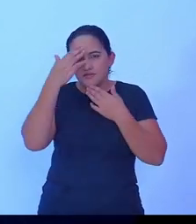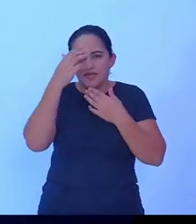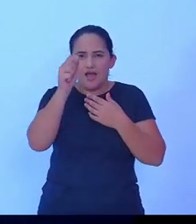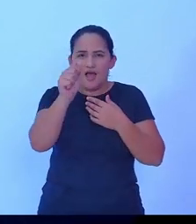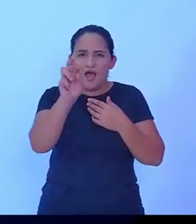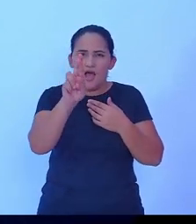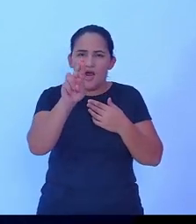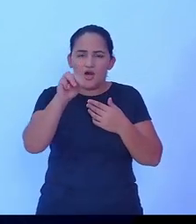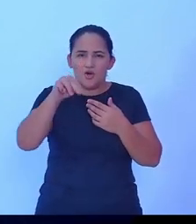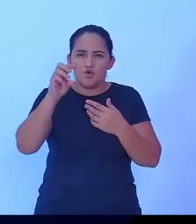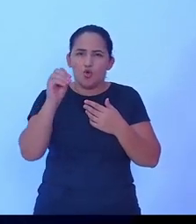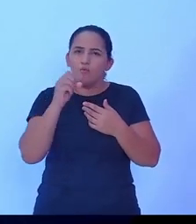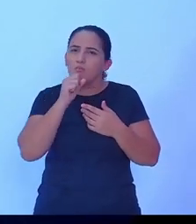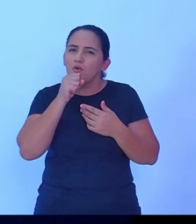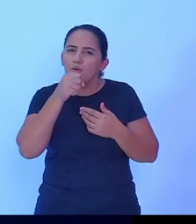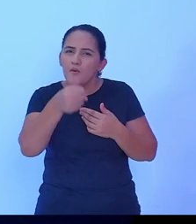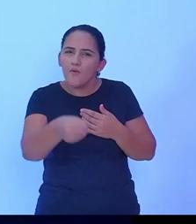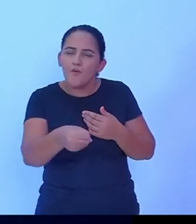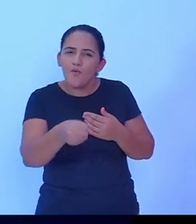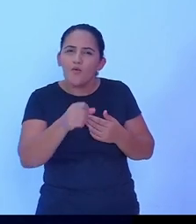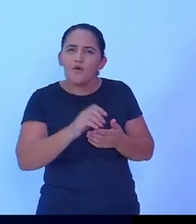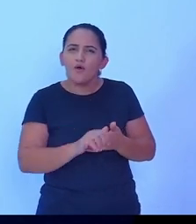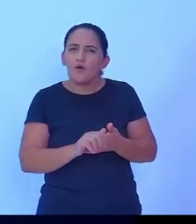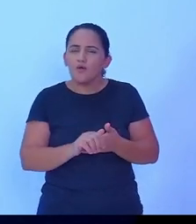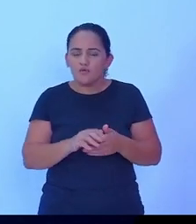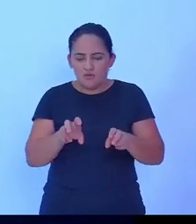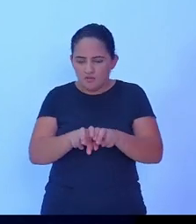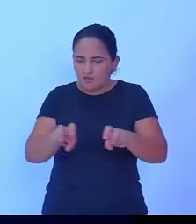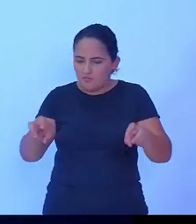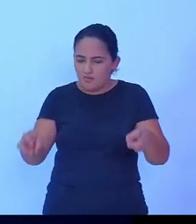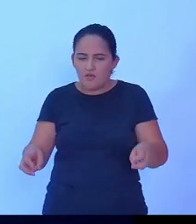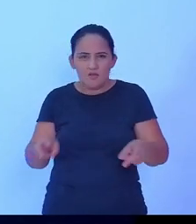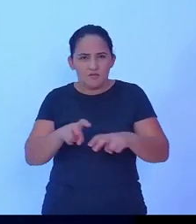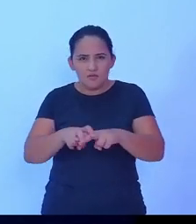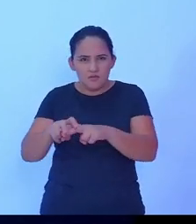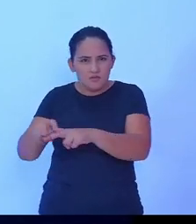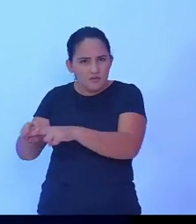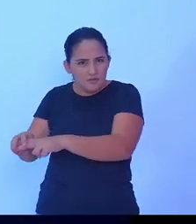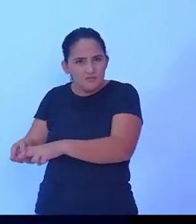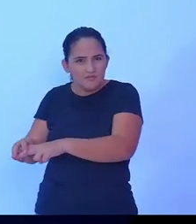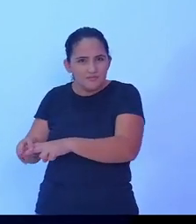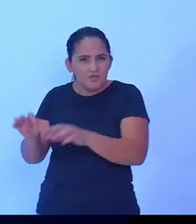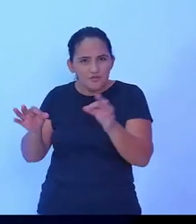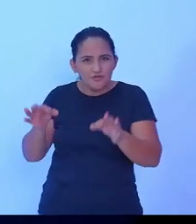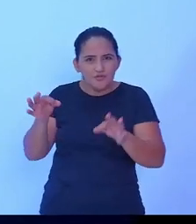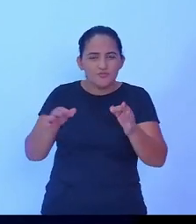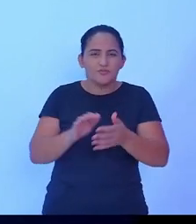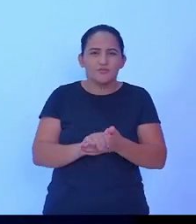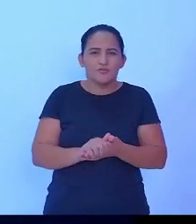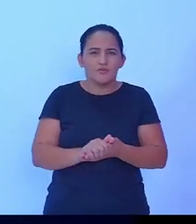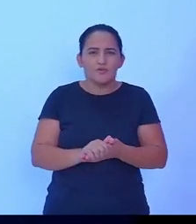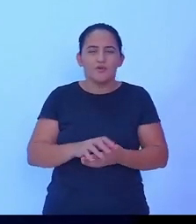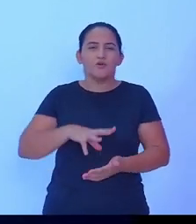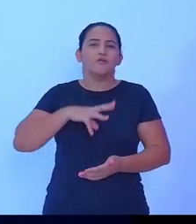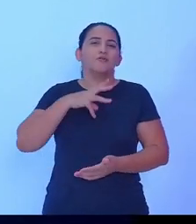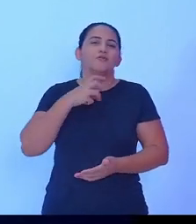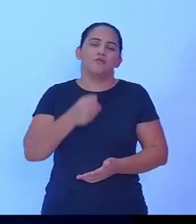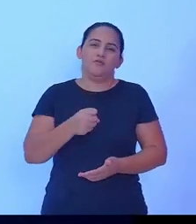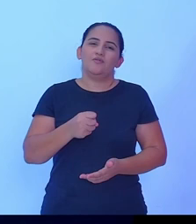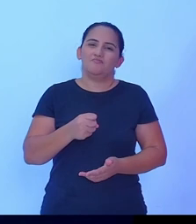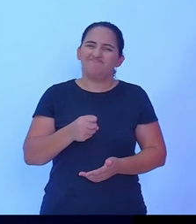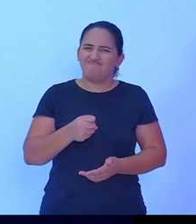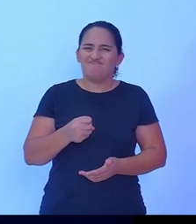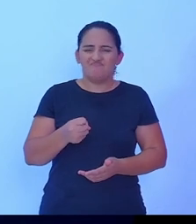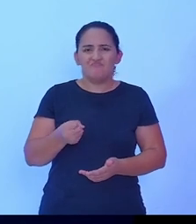toda a equipe os doutores que estão aí é motivo de orgulho um agricultor está aqui